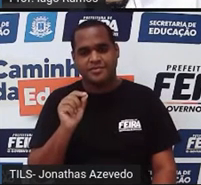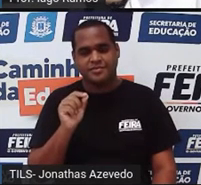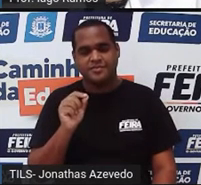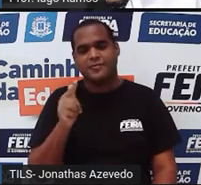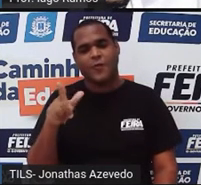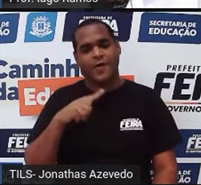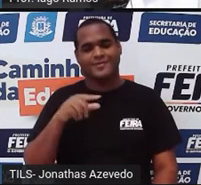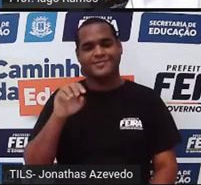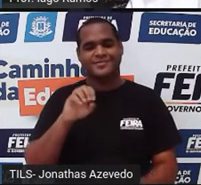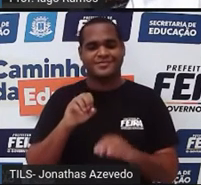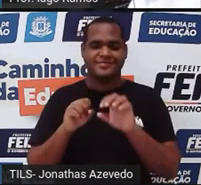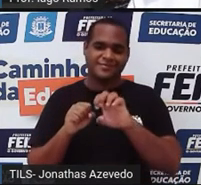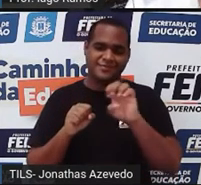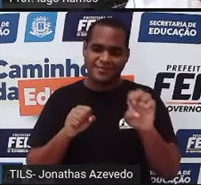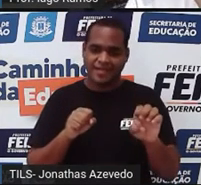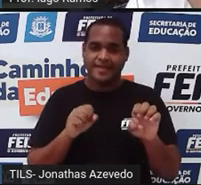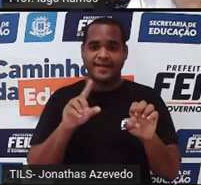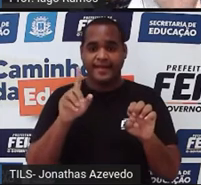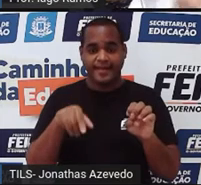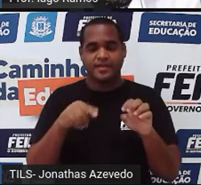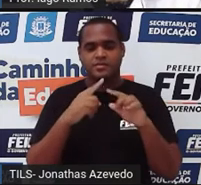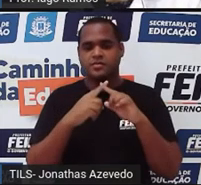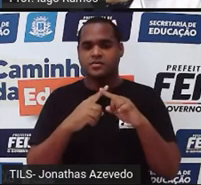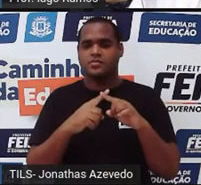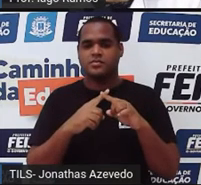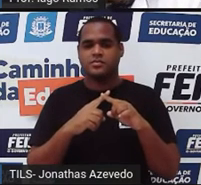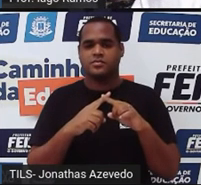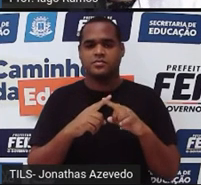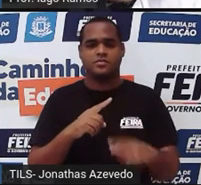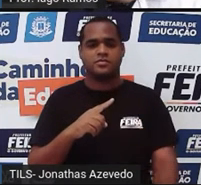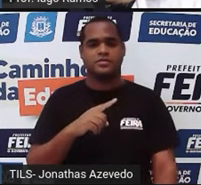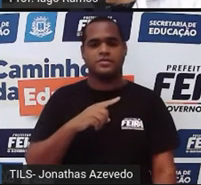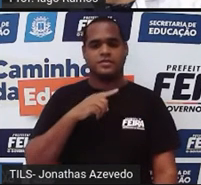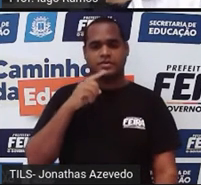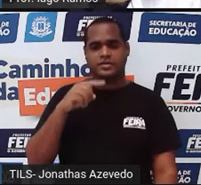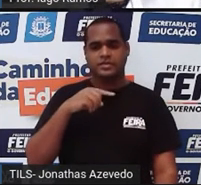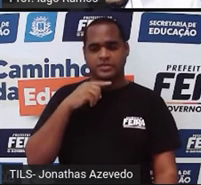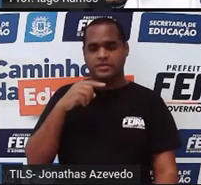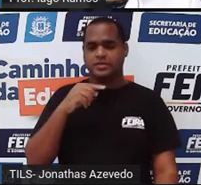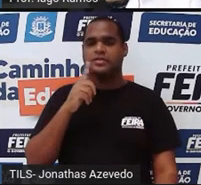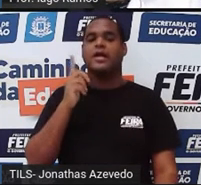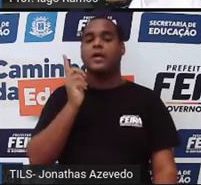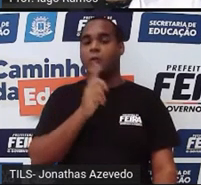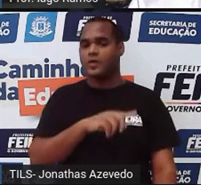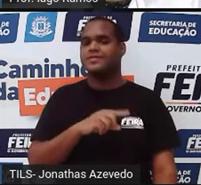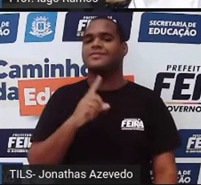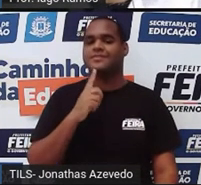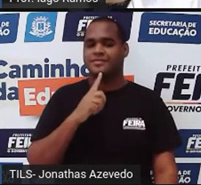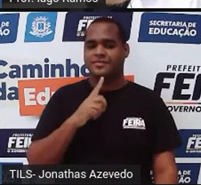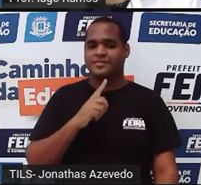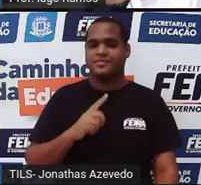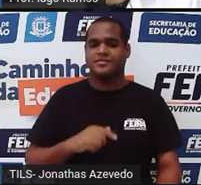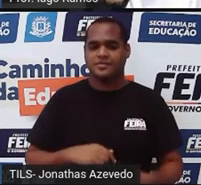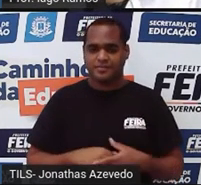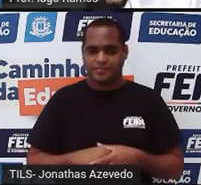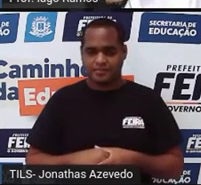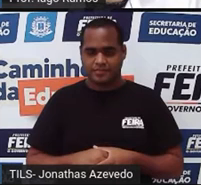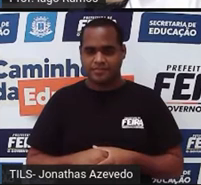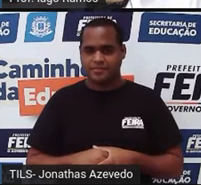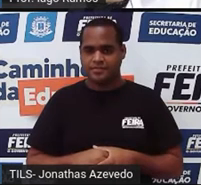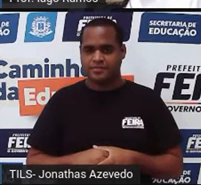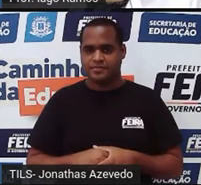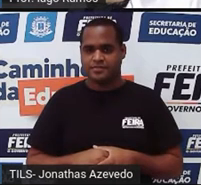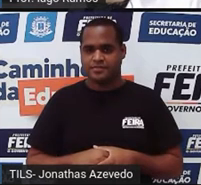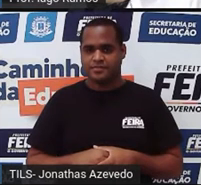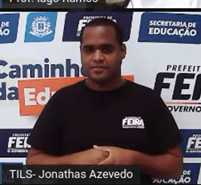esquerda. E aí, se o X fecha ele aqui embaixo, ele ganha na diagonal. tá? Mas